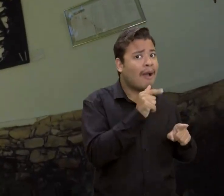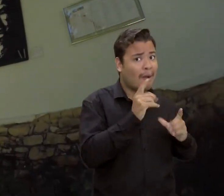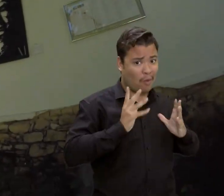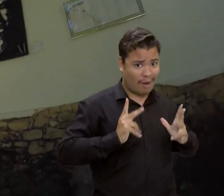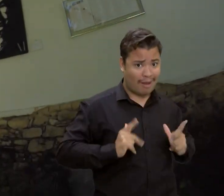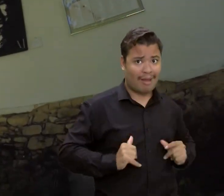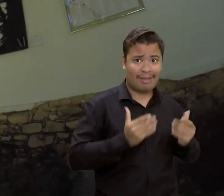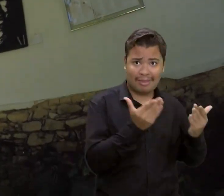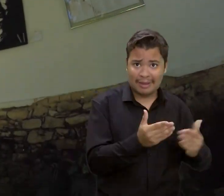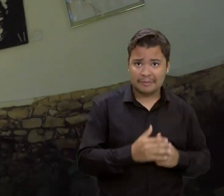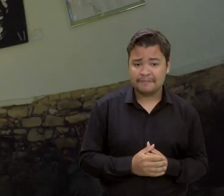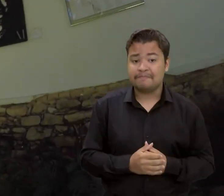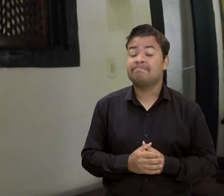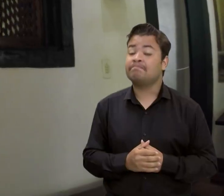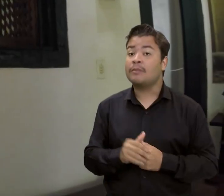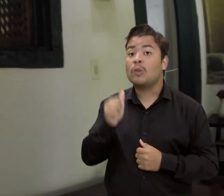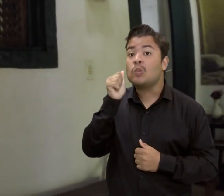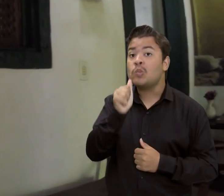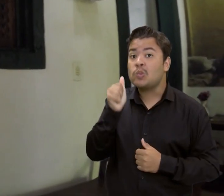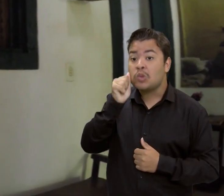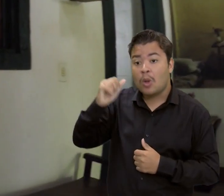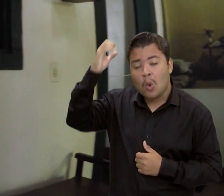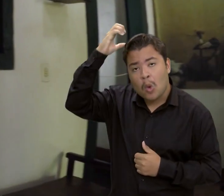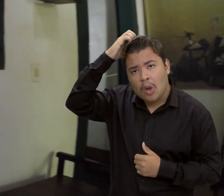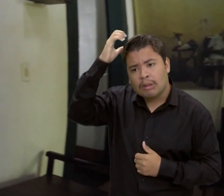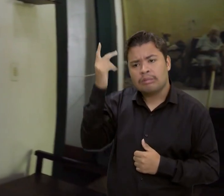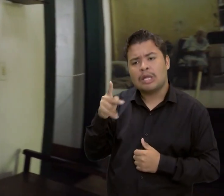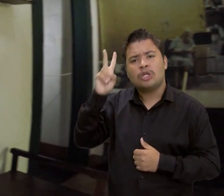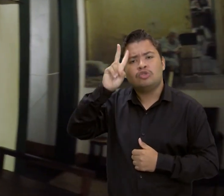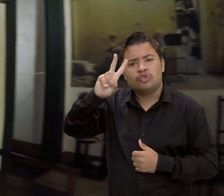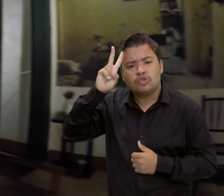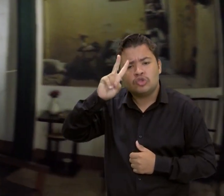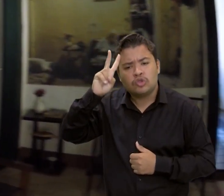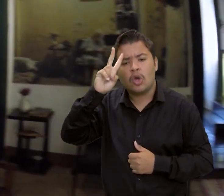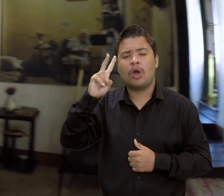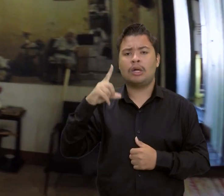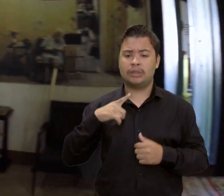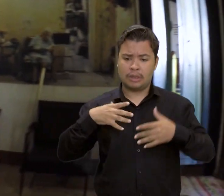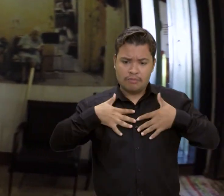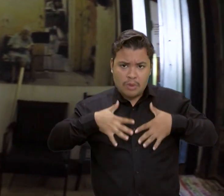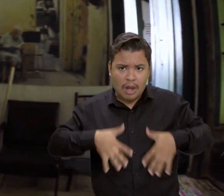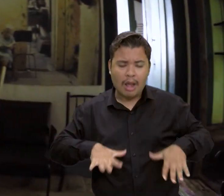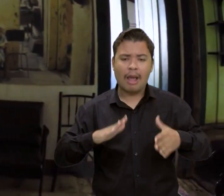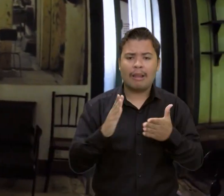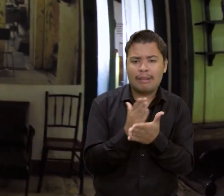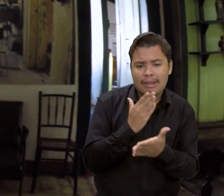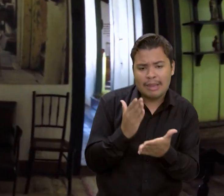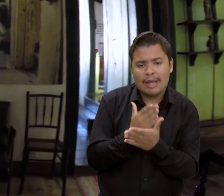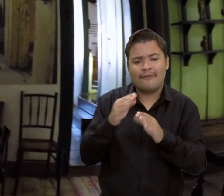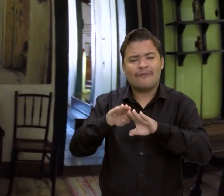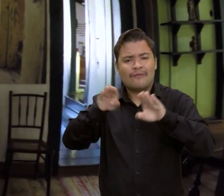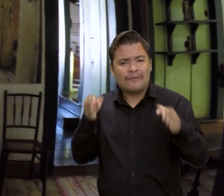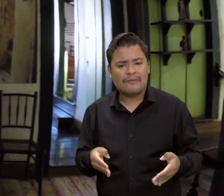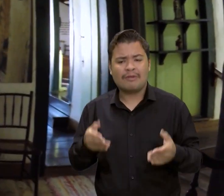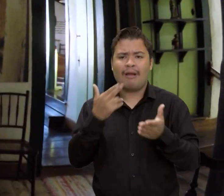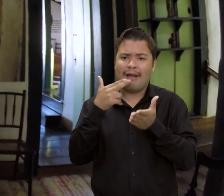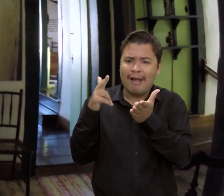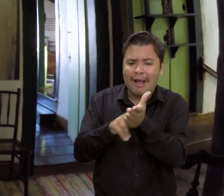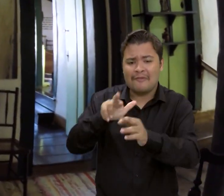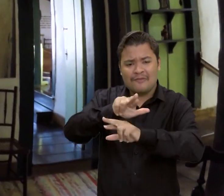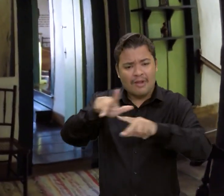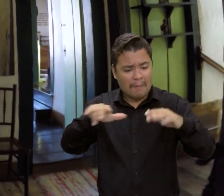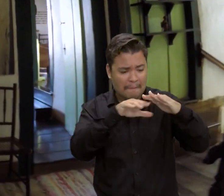potável. Além disso, preserva a memória e objetos de Cora Coralina, como roupas, livros,